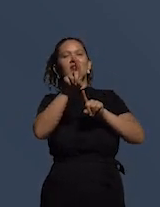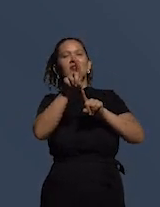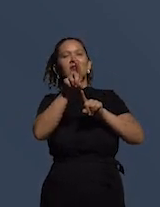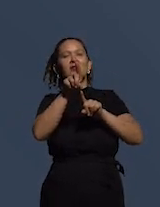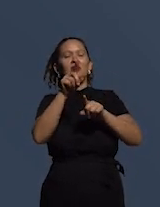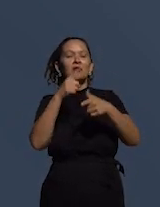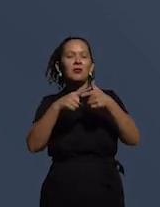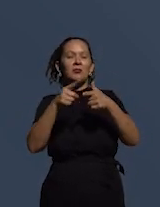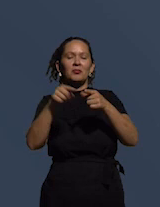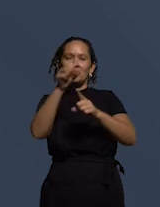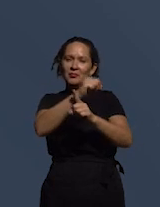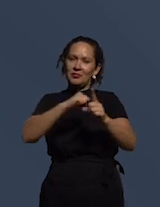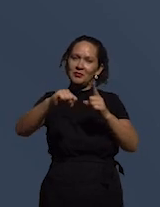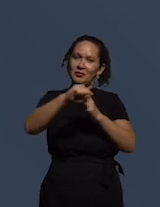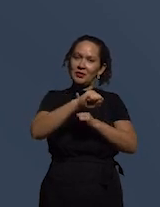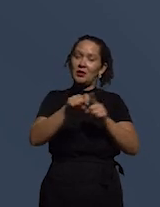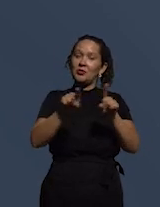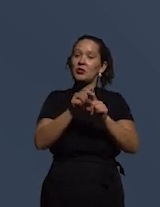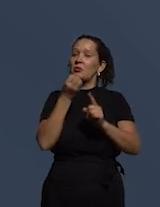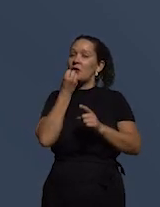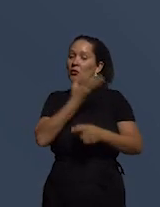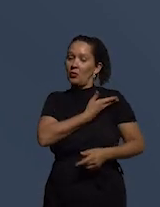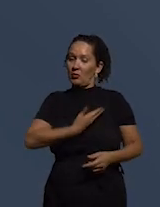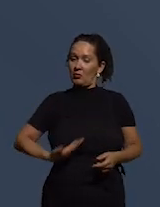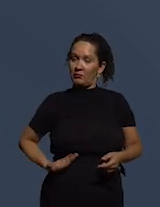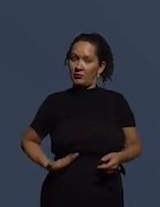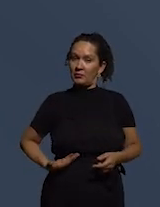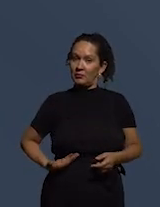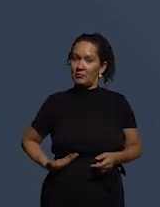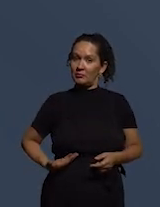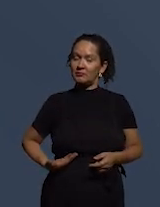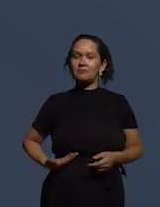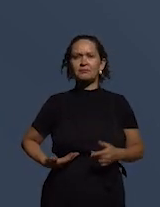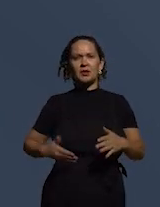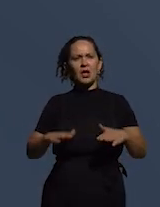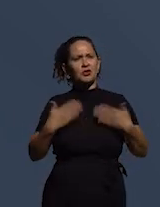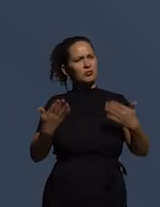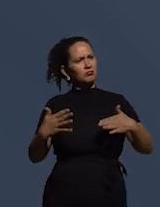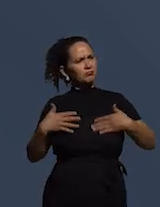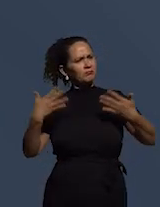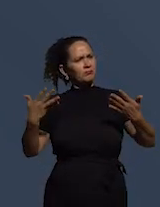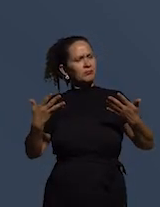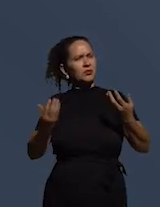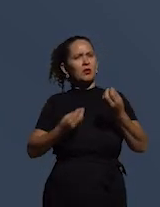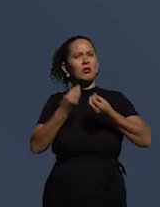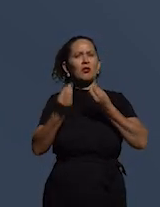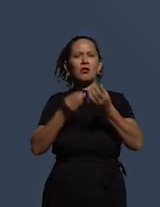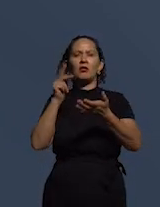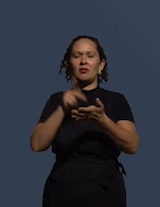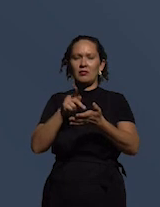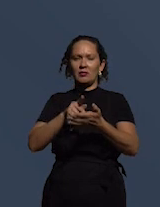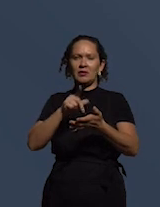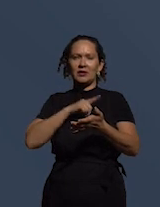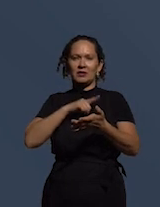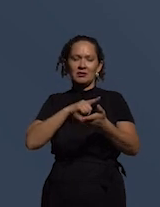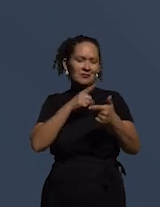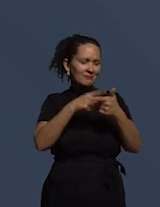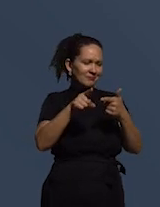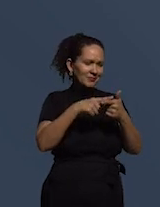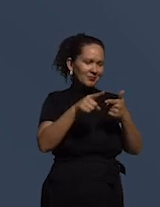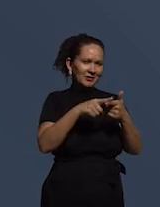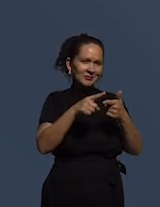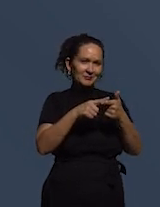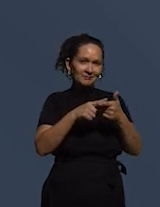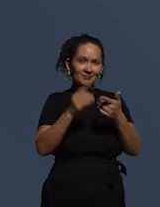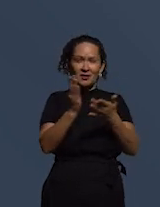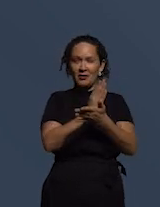por boa governança e nisso talvez a nossa audiência se surpreenda com de fato há uma demanda e talvez por